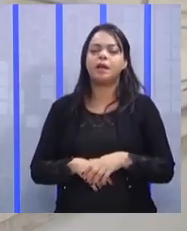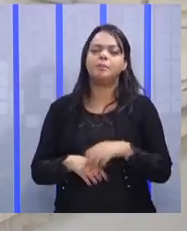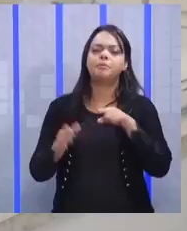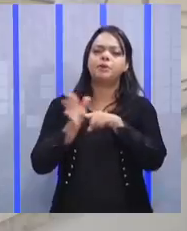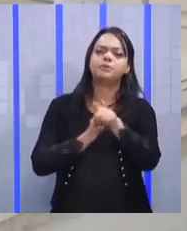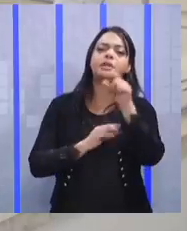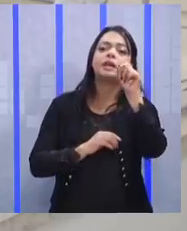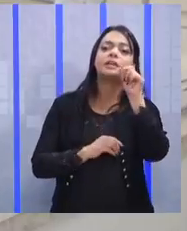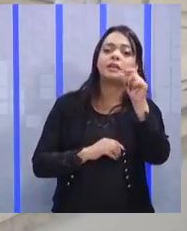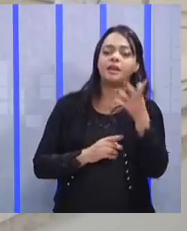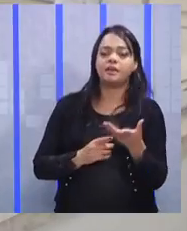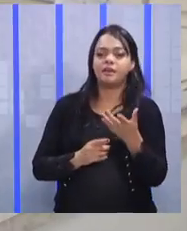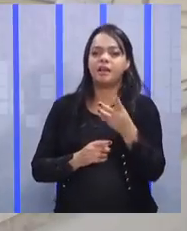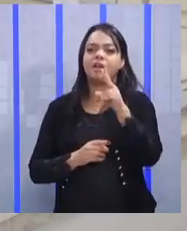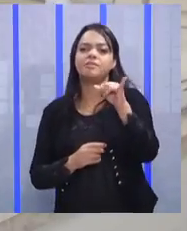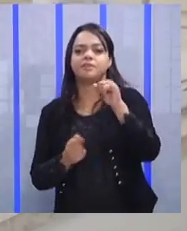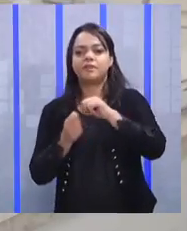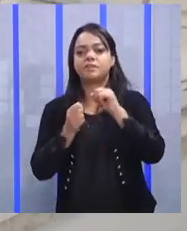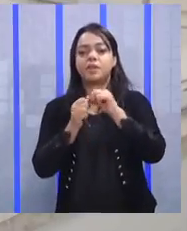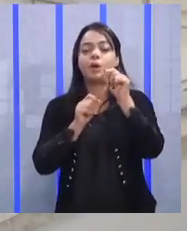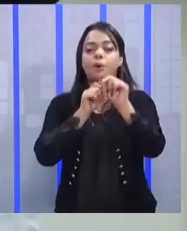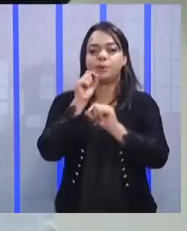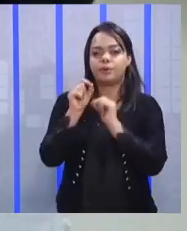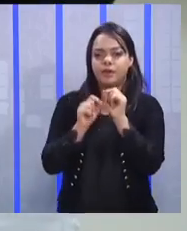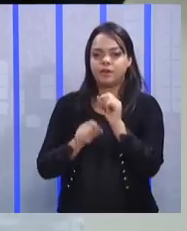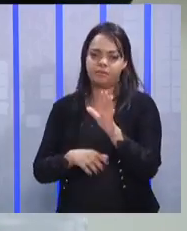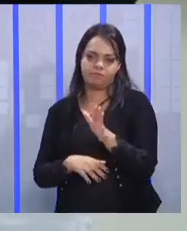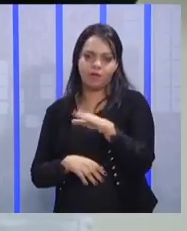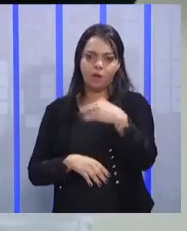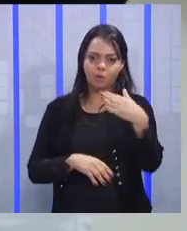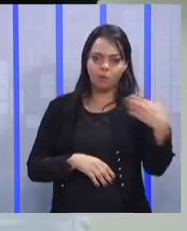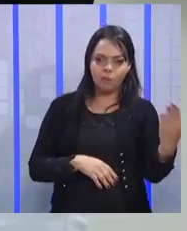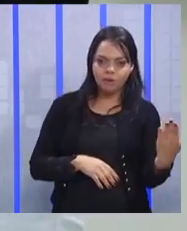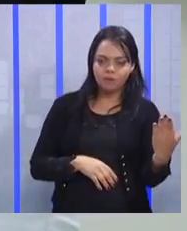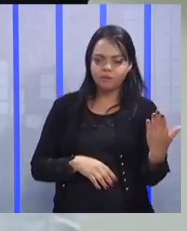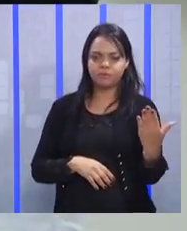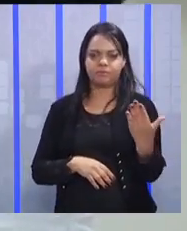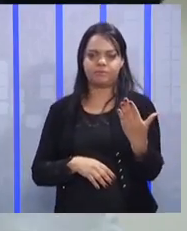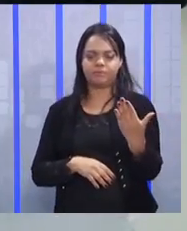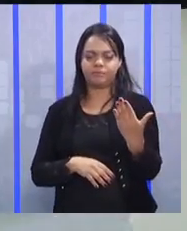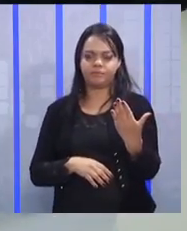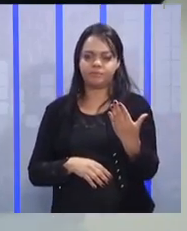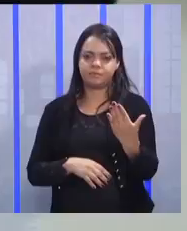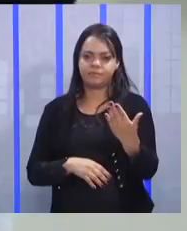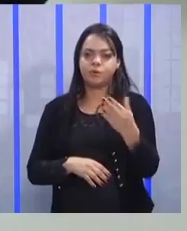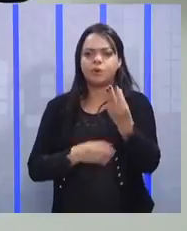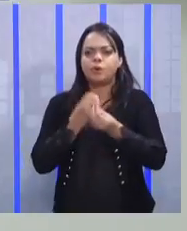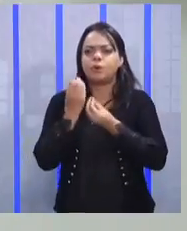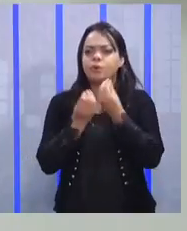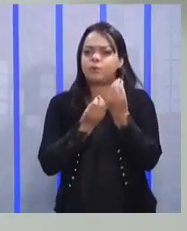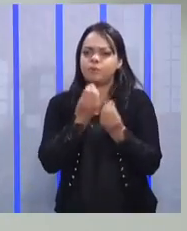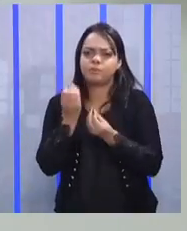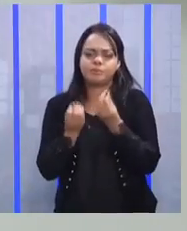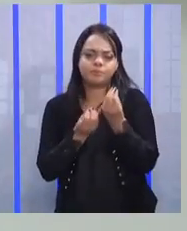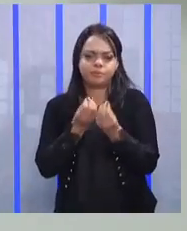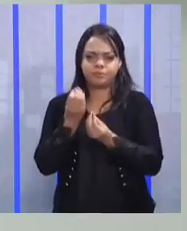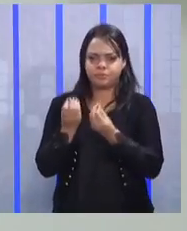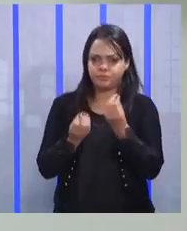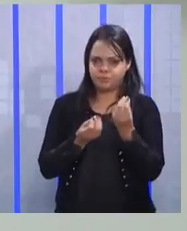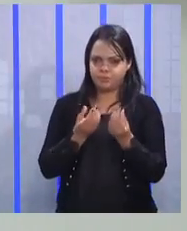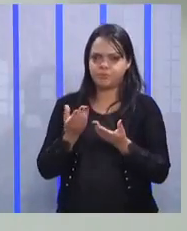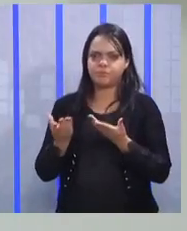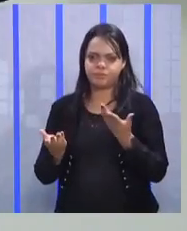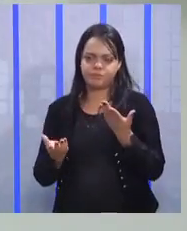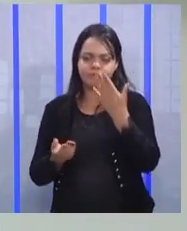quê? Vai fazer a limpeza da caldeira. Quando? Segunda-feira, às 9 horas da manhã. Como? Usando o procedimento